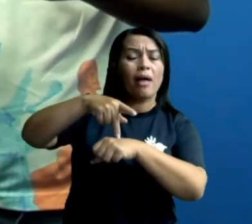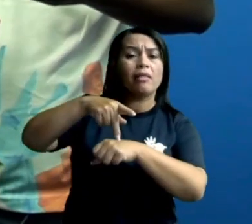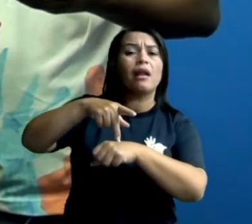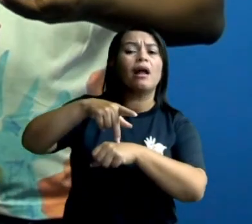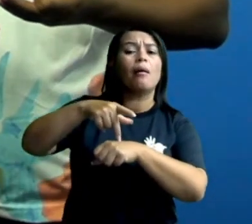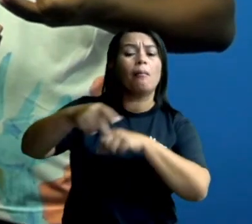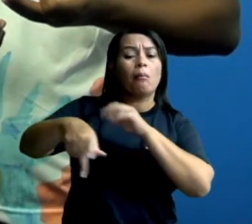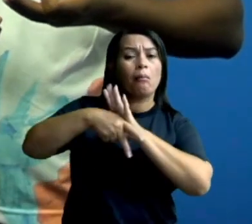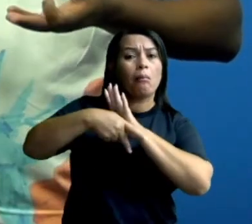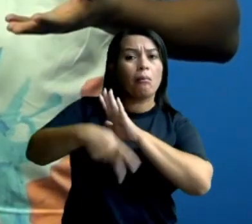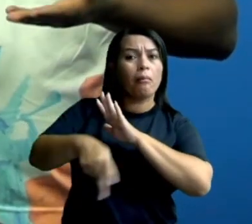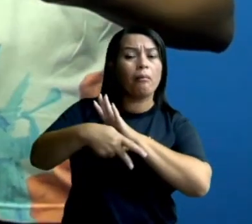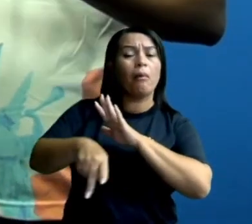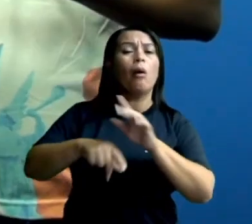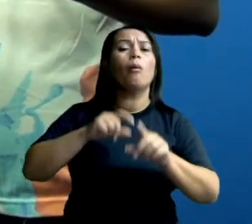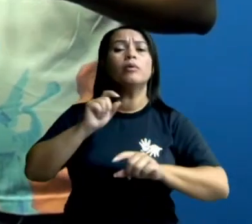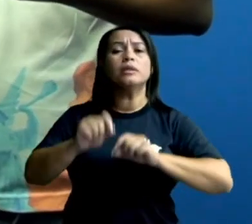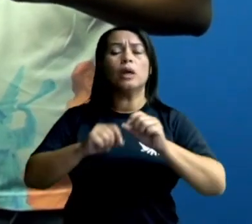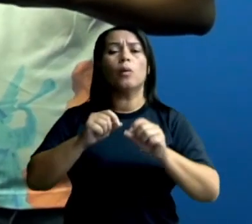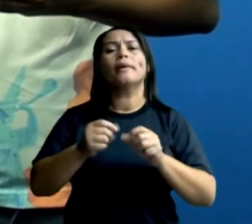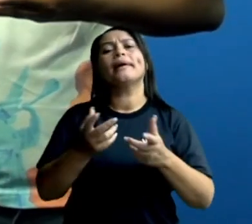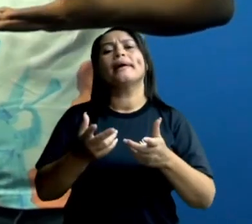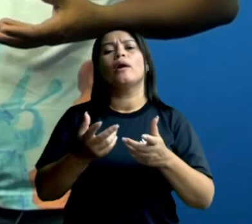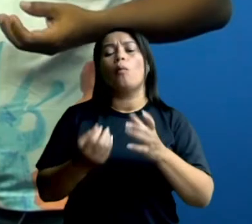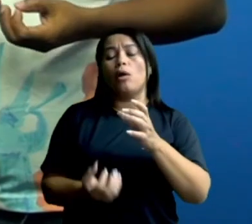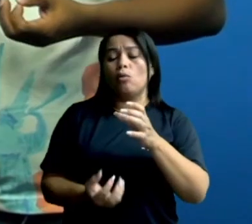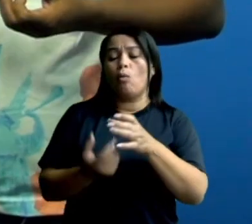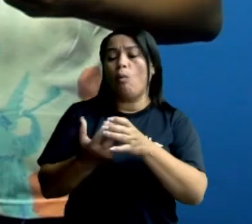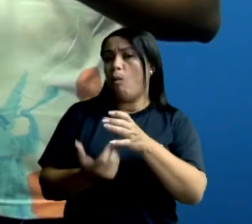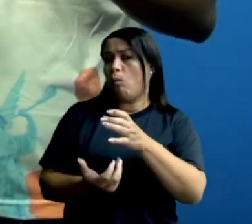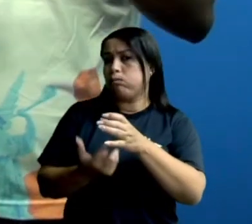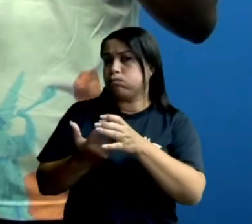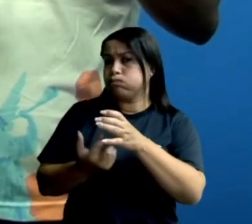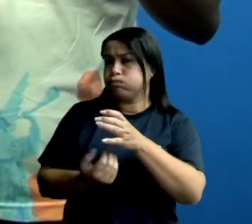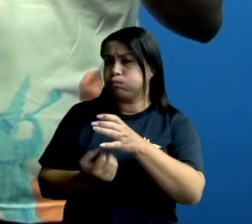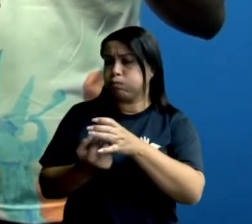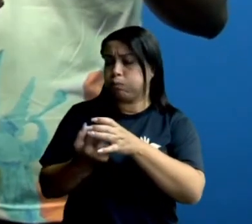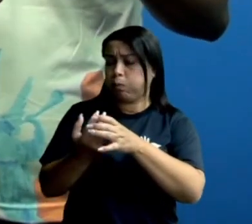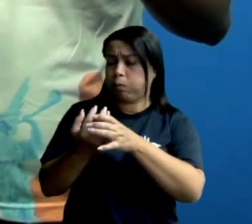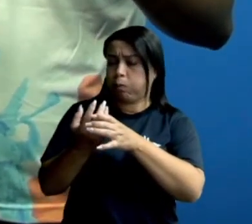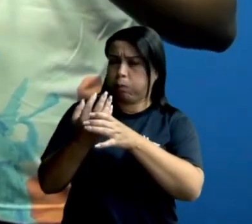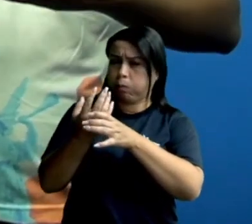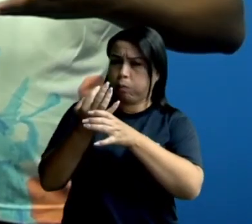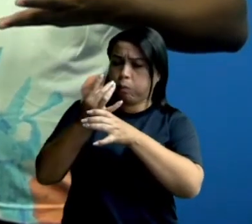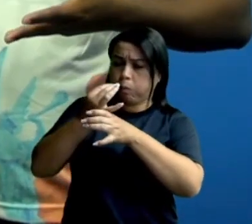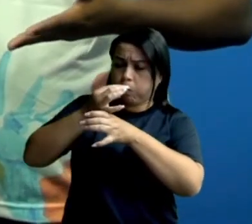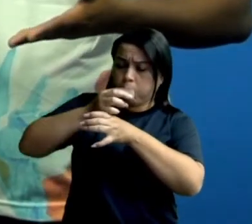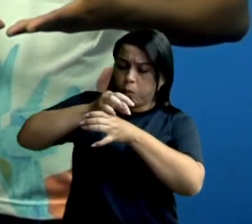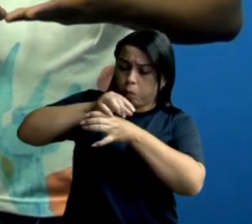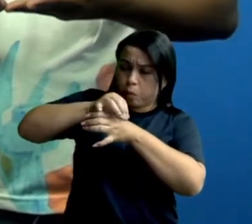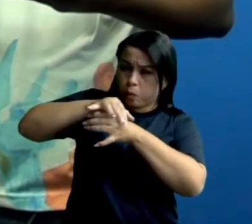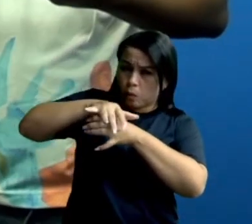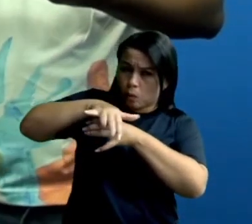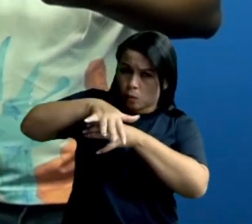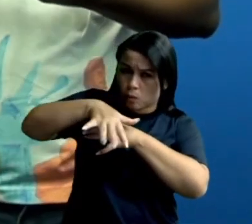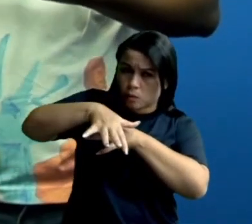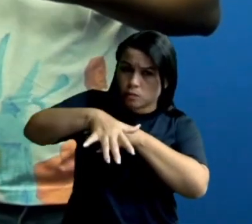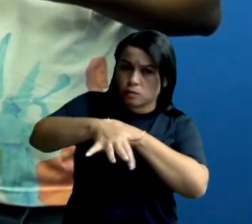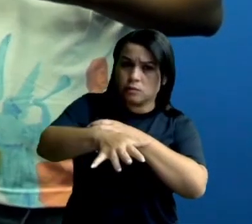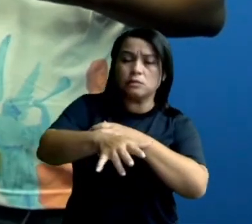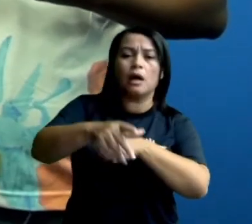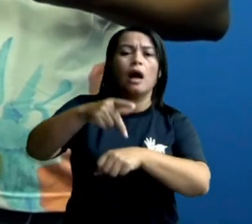vulcânica. Então, assim que o vulcão entra em erupção, a rocha derretida,